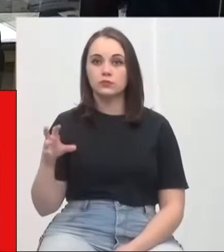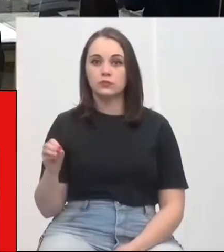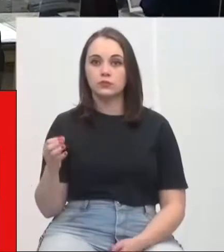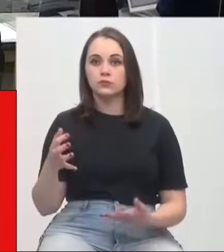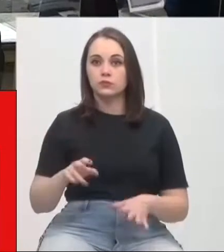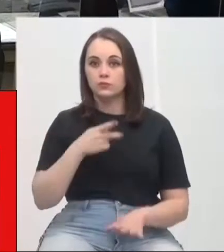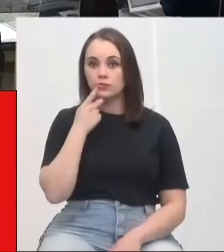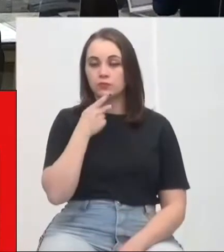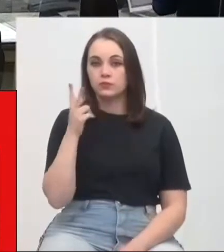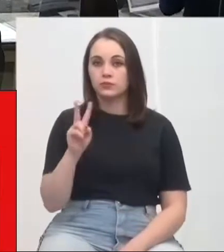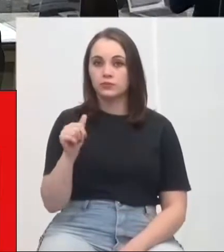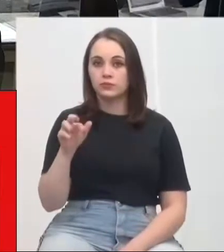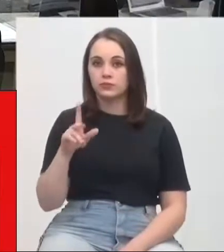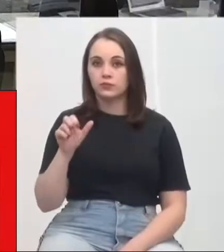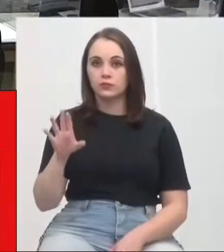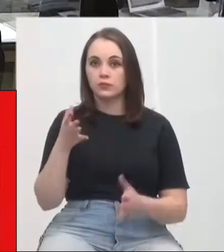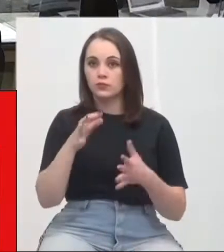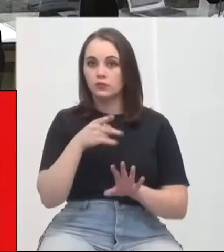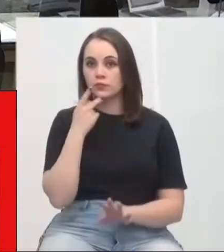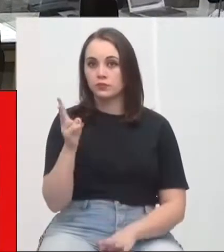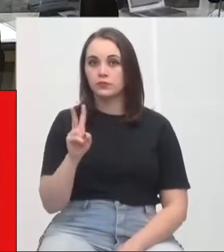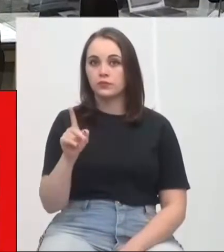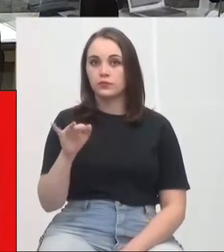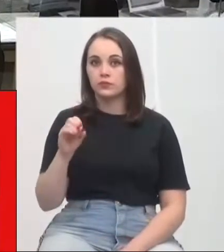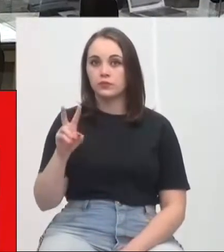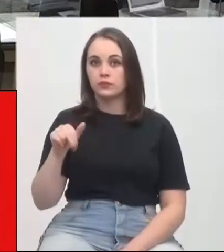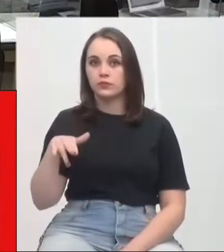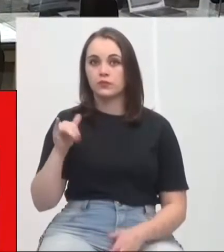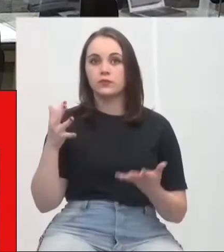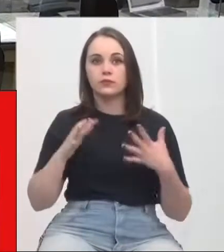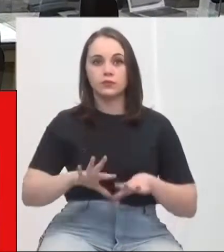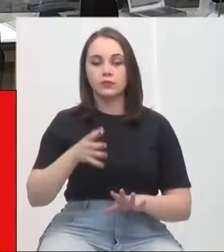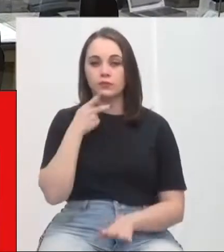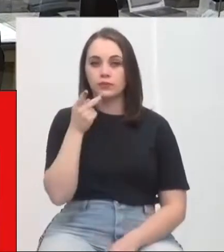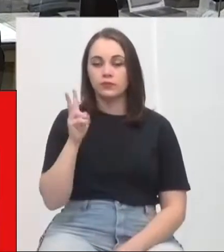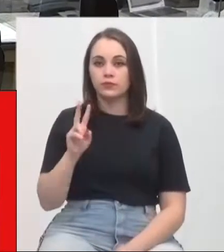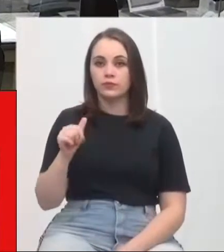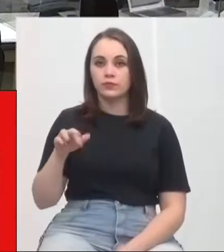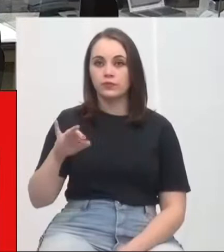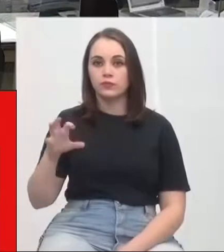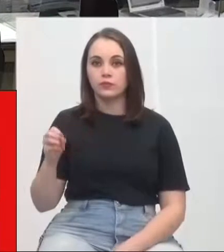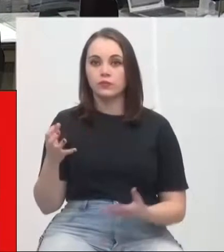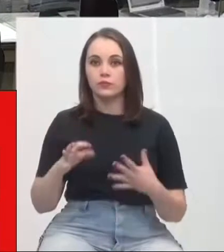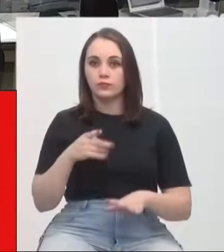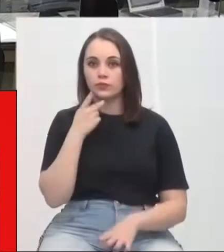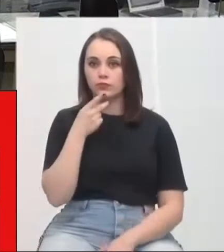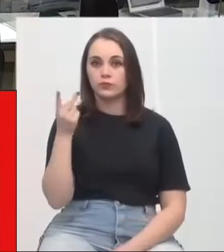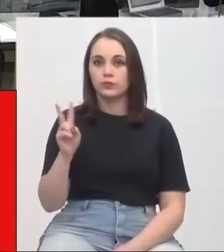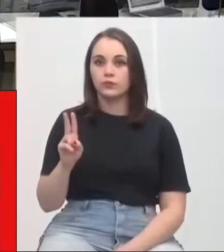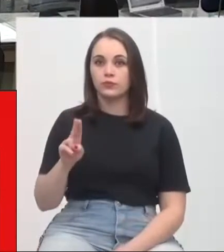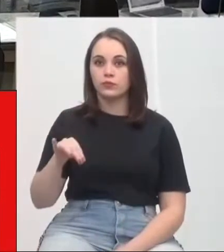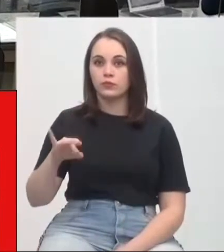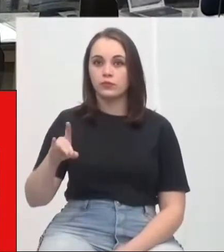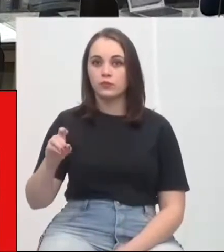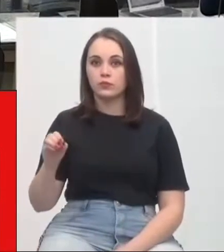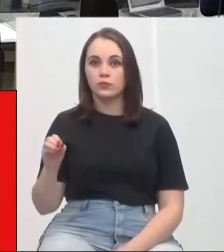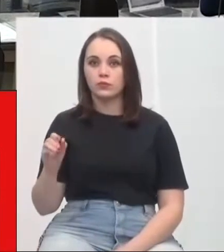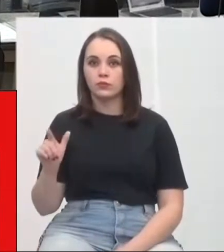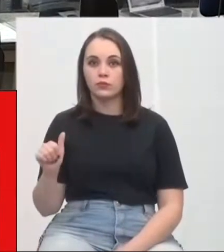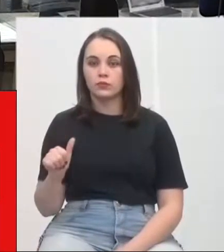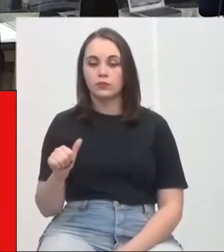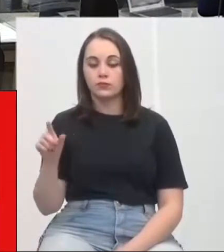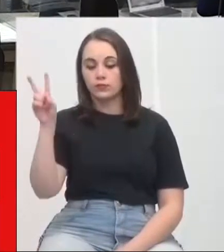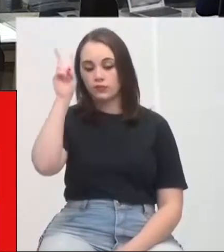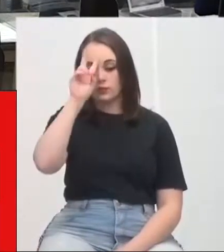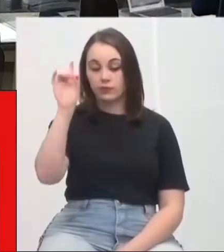Declina o vereador Aleu, declina o vereador Giovanna Zanetti. Declina o vereador Márcio, declina o vereador Nicola. Lembrando